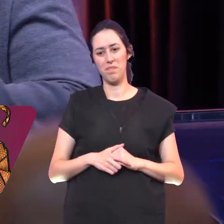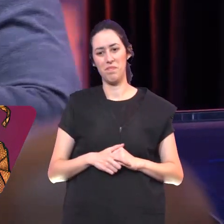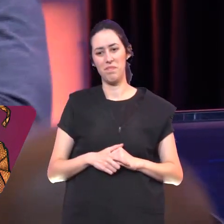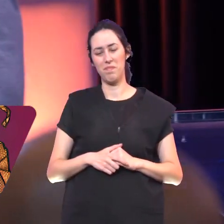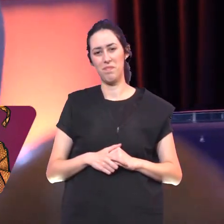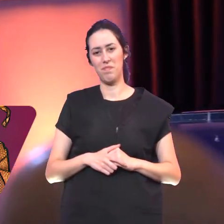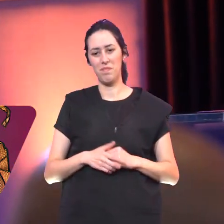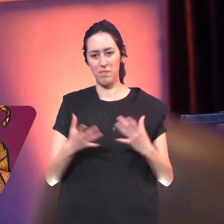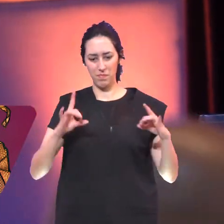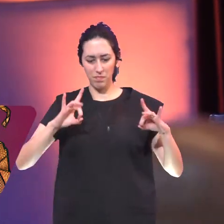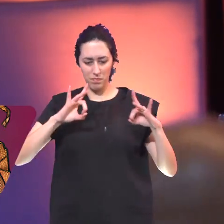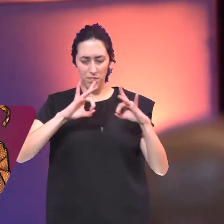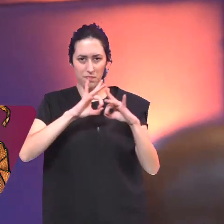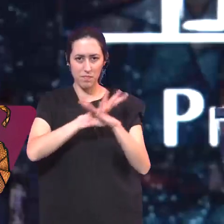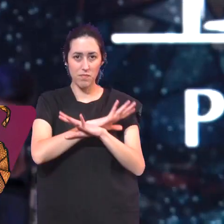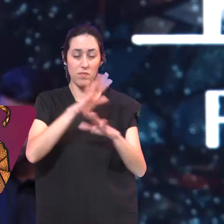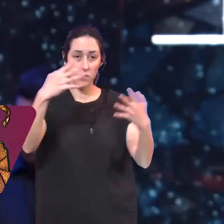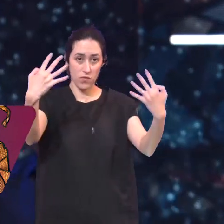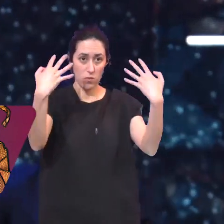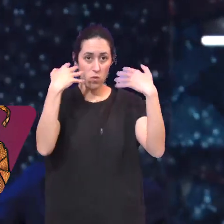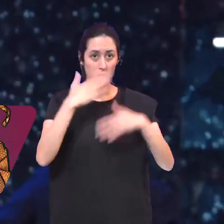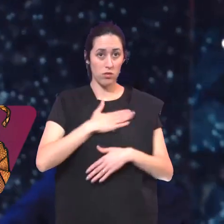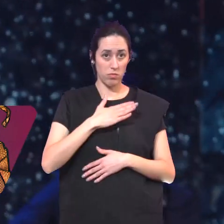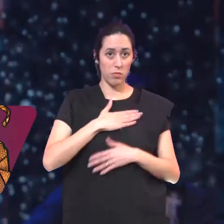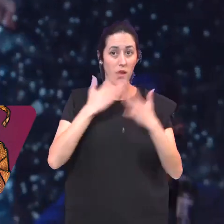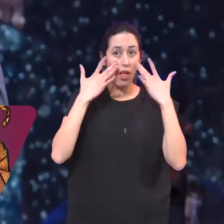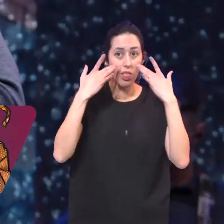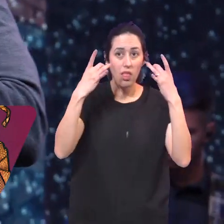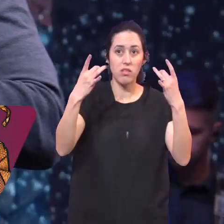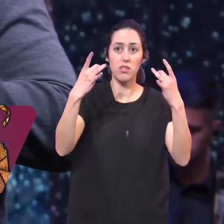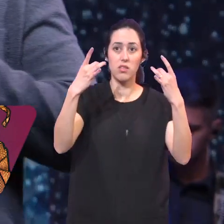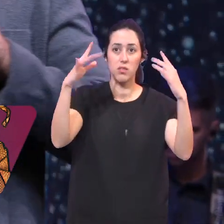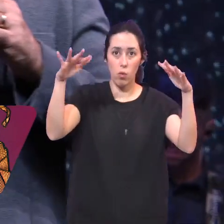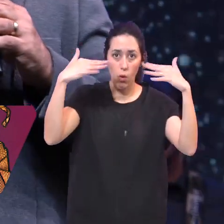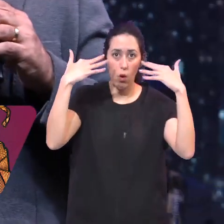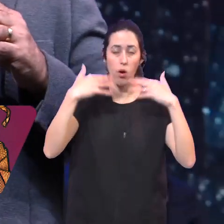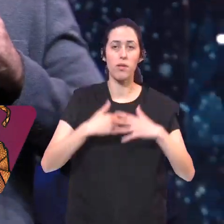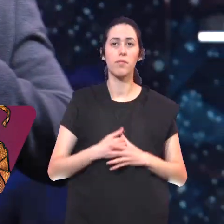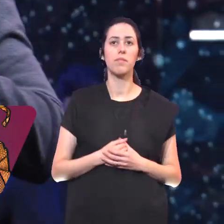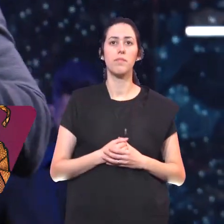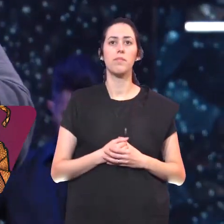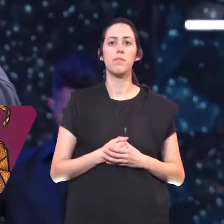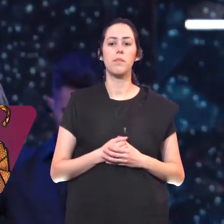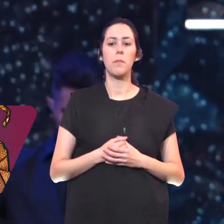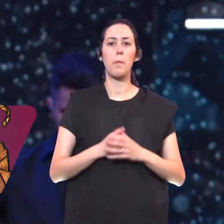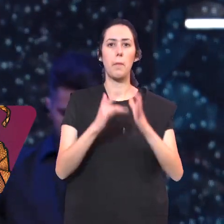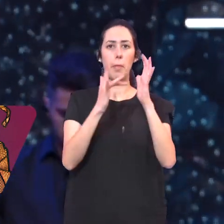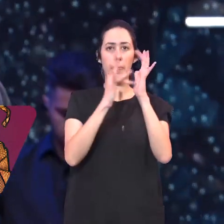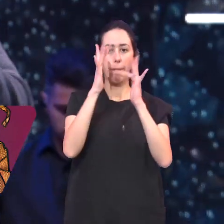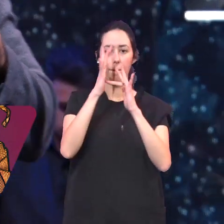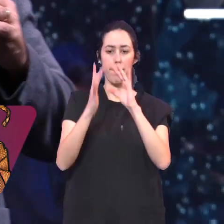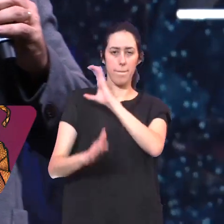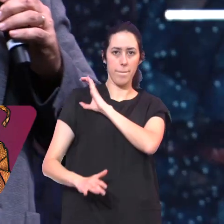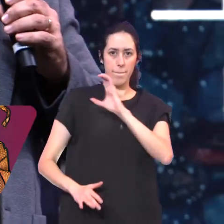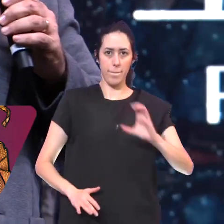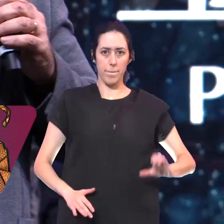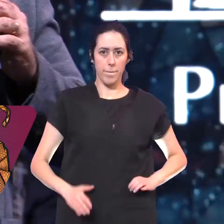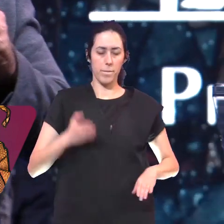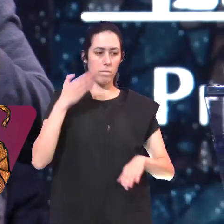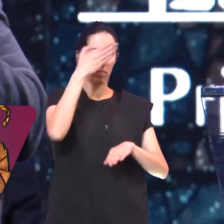Para encerrar, irmãos Olhem para mim E prestem atenção Quando Jesus Cristo Foi tentado no